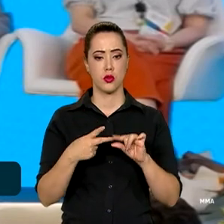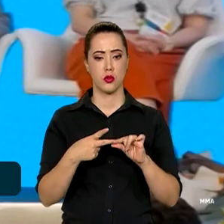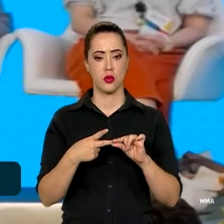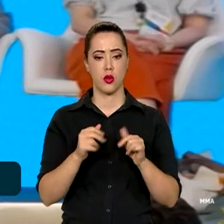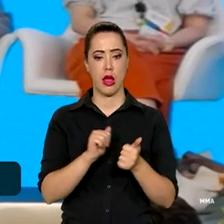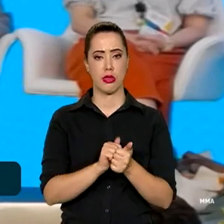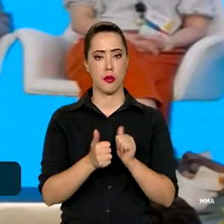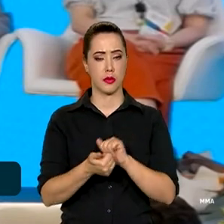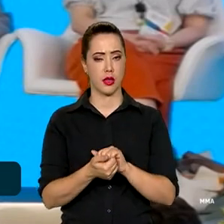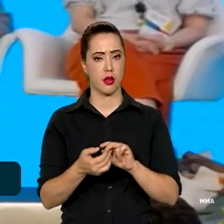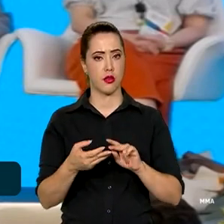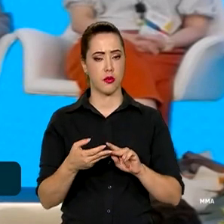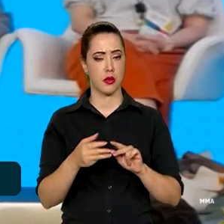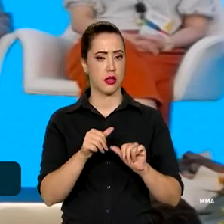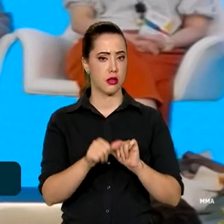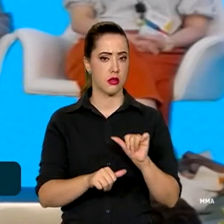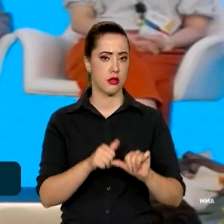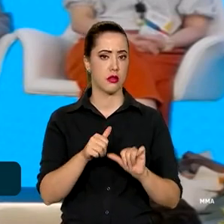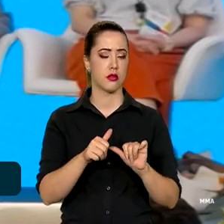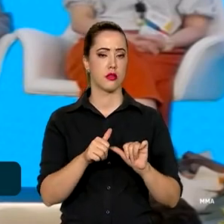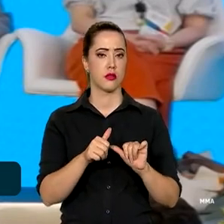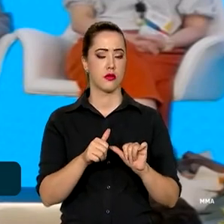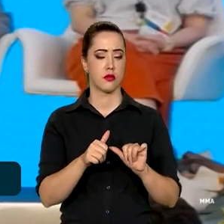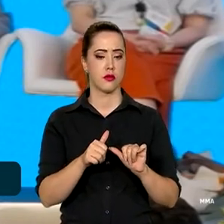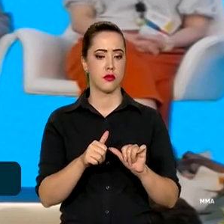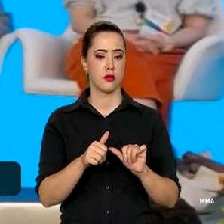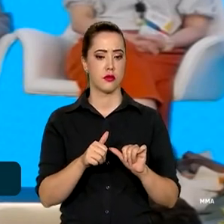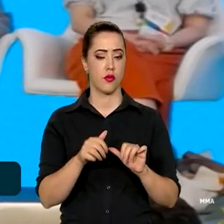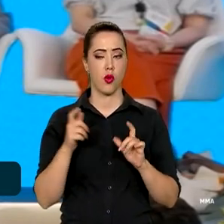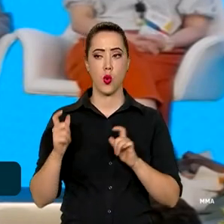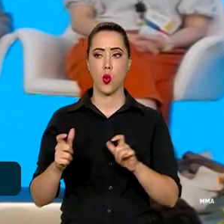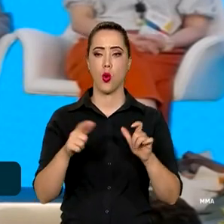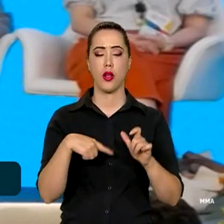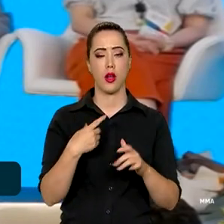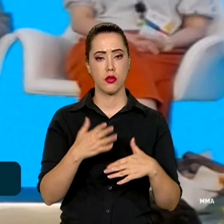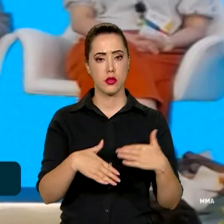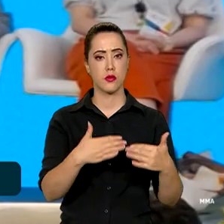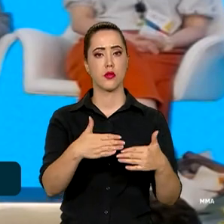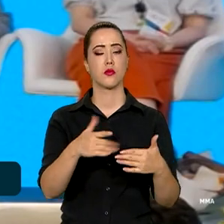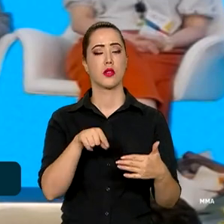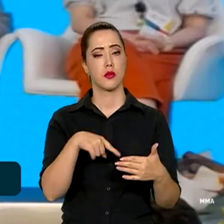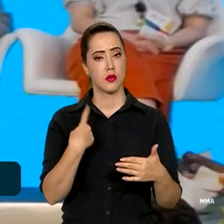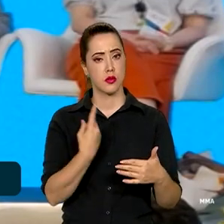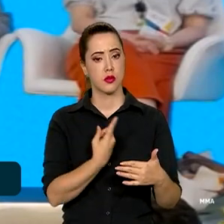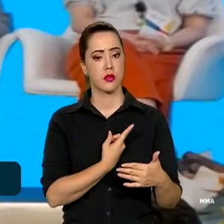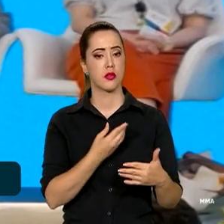adaptar e transformar o modelo sustentável de desenvolvimento que nós trouxemos até aqui. sustentável